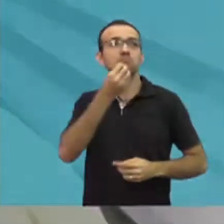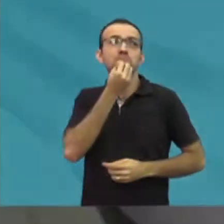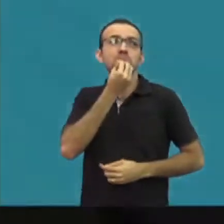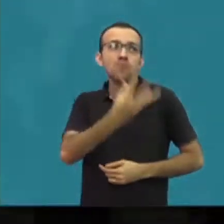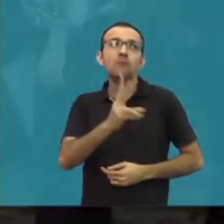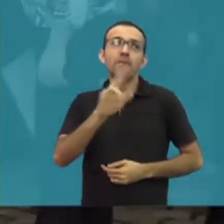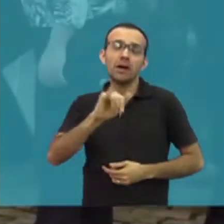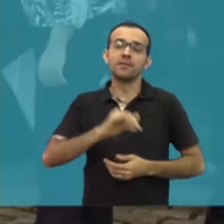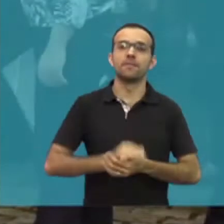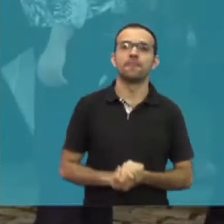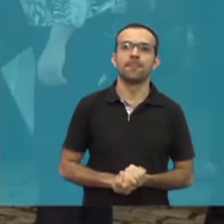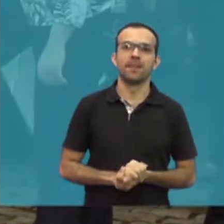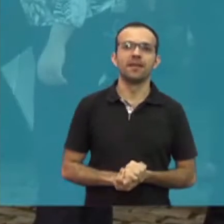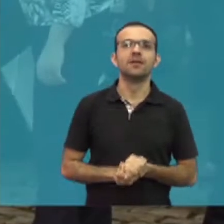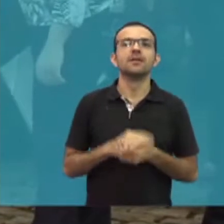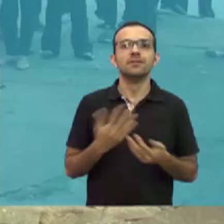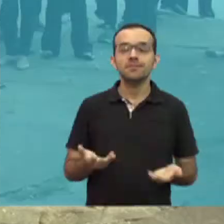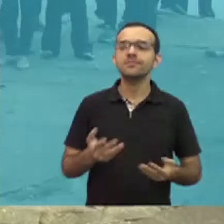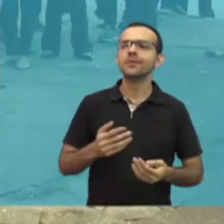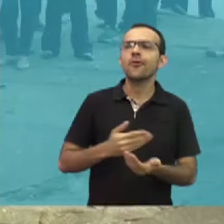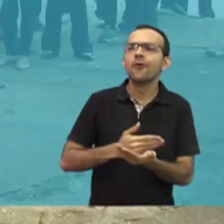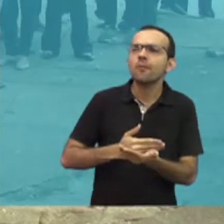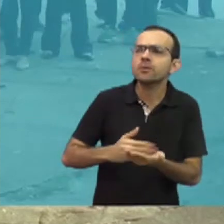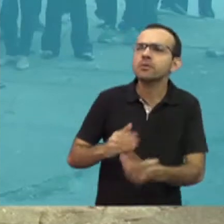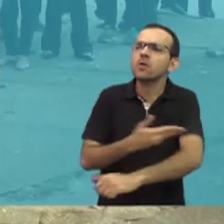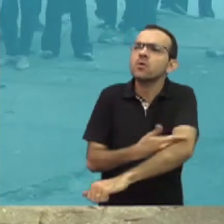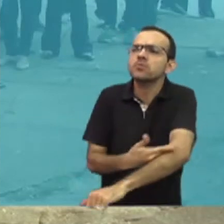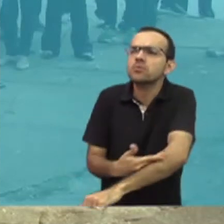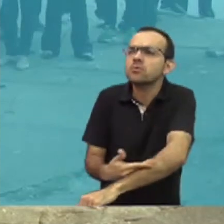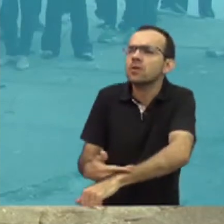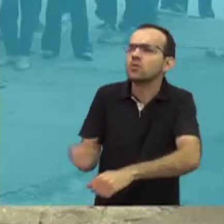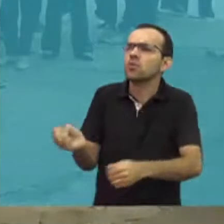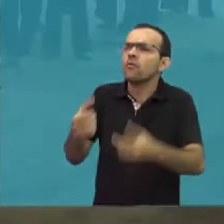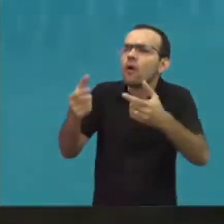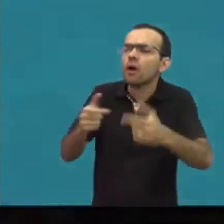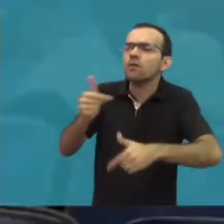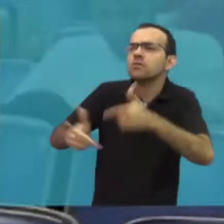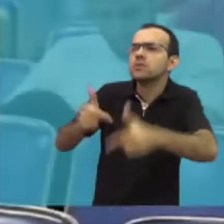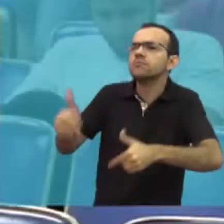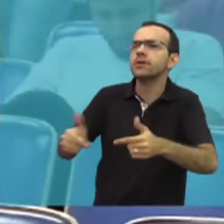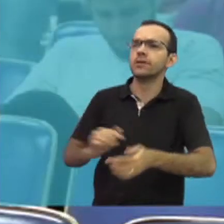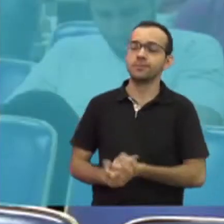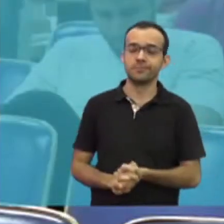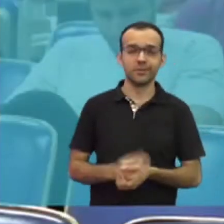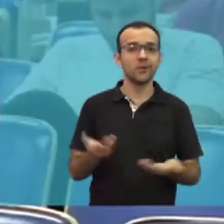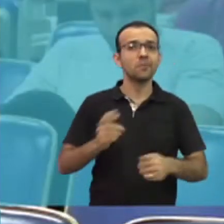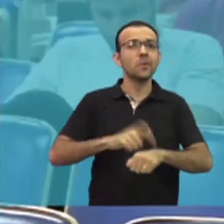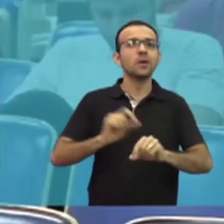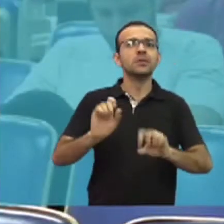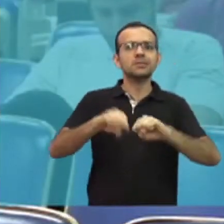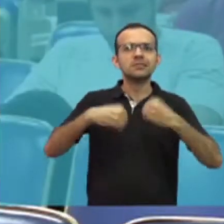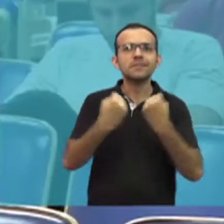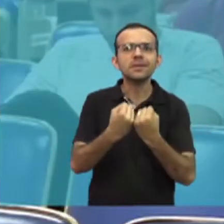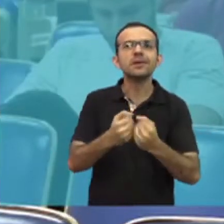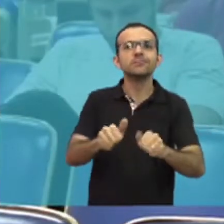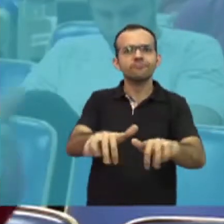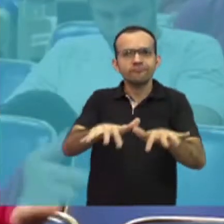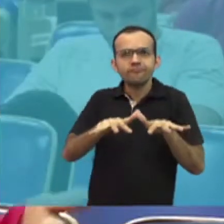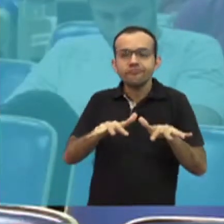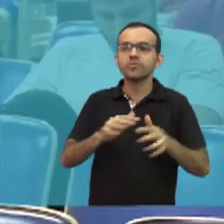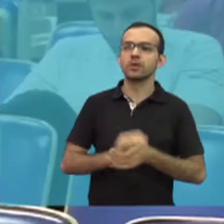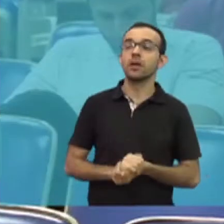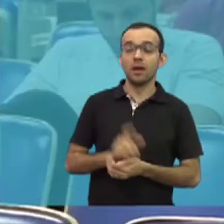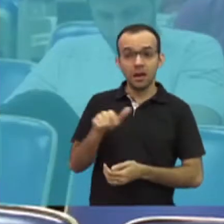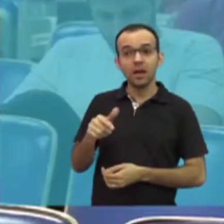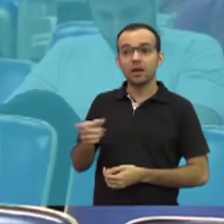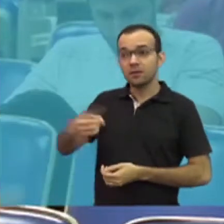possíveis. Eles chegaram se informando, se acostumando com um novo ambiente de trabalho. O seminário de ambientação, o evento que dá as boas